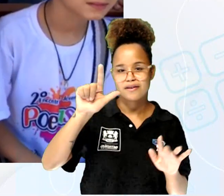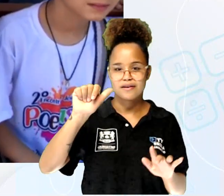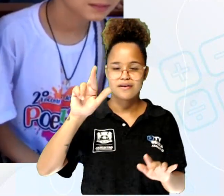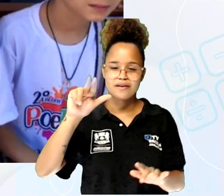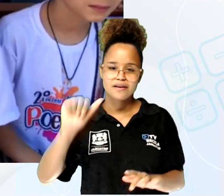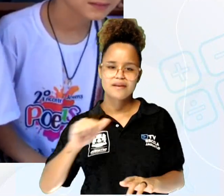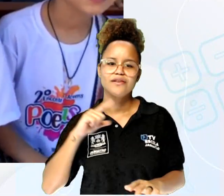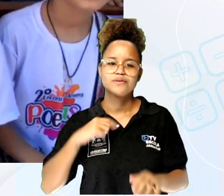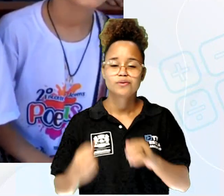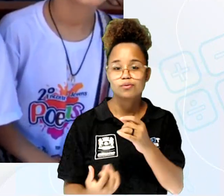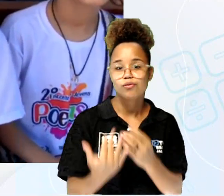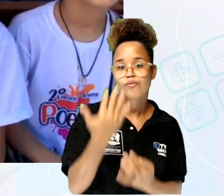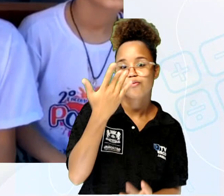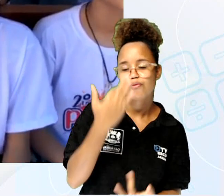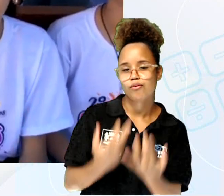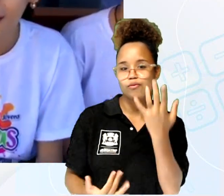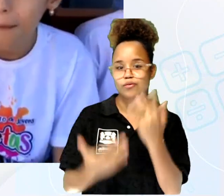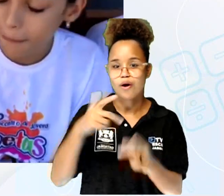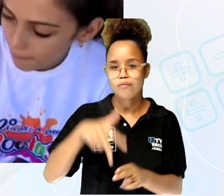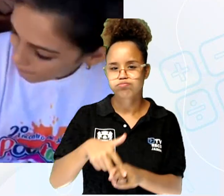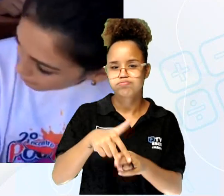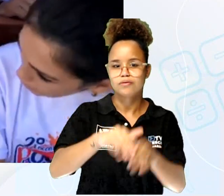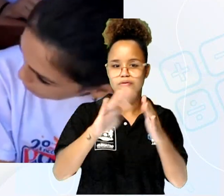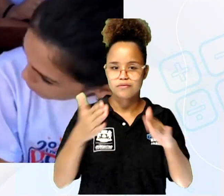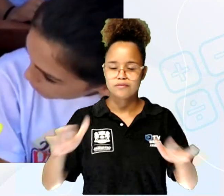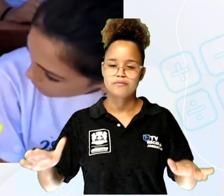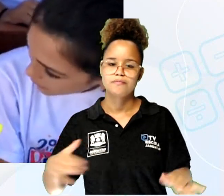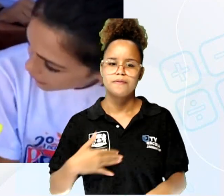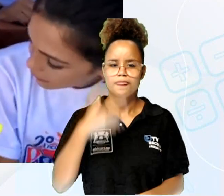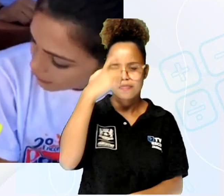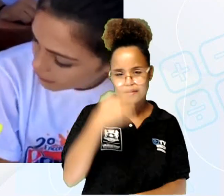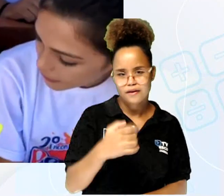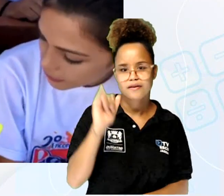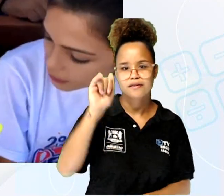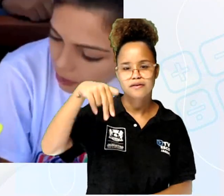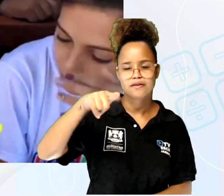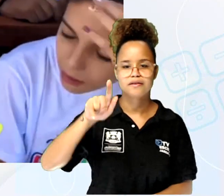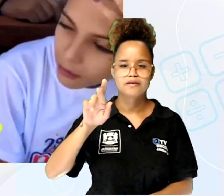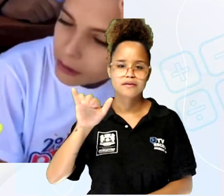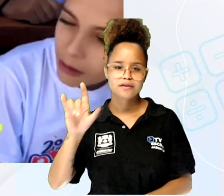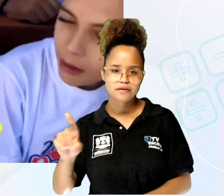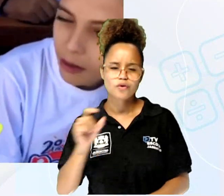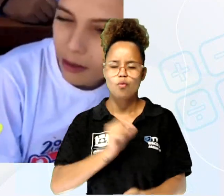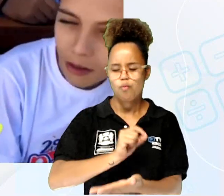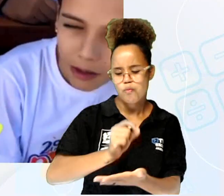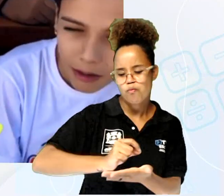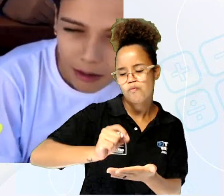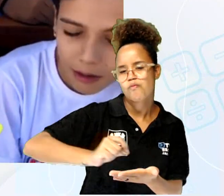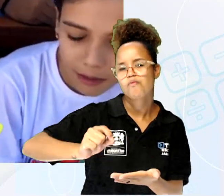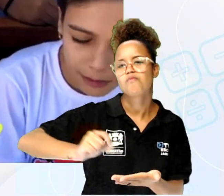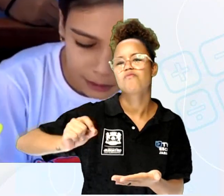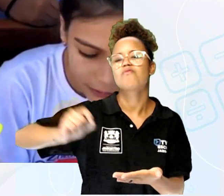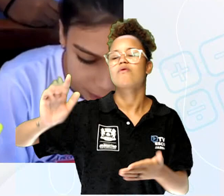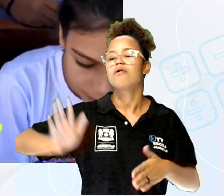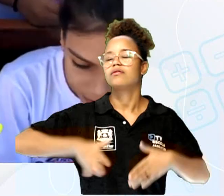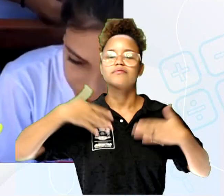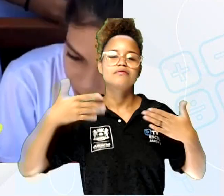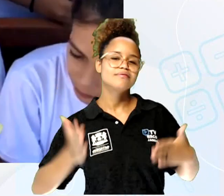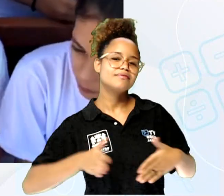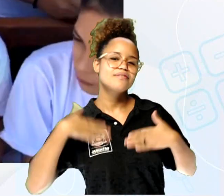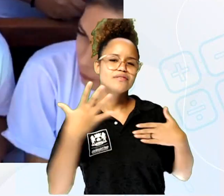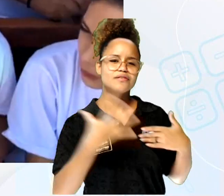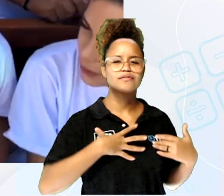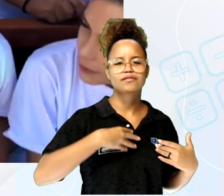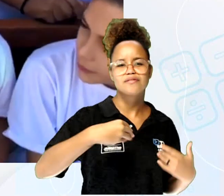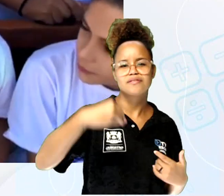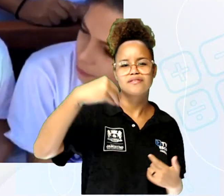incendeia. Cantando galope na beira do mar. Eu sou Ingrid e Natália, escrevo com primazia. Sou filha